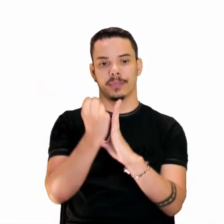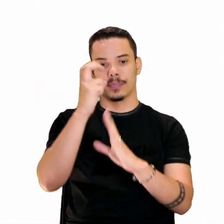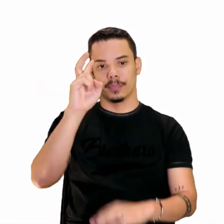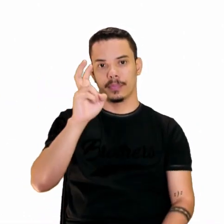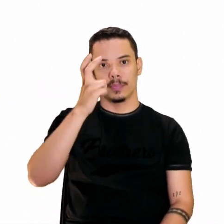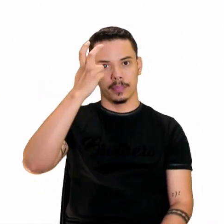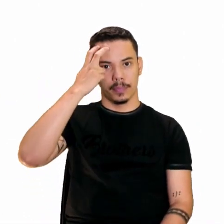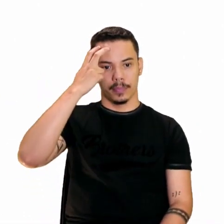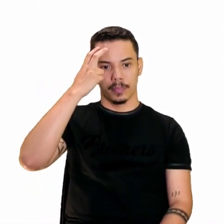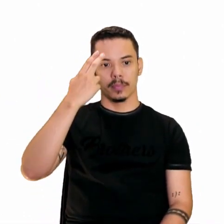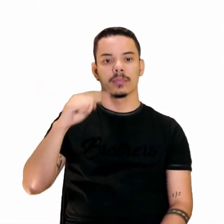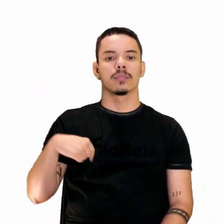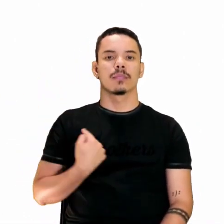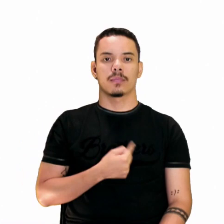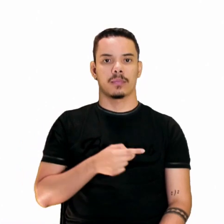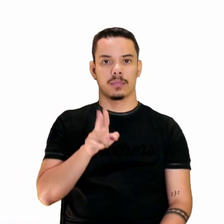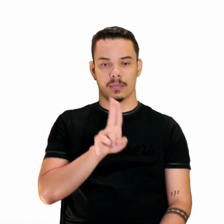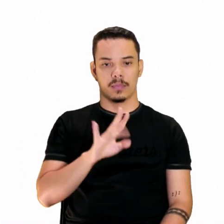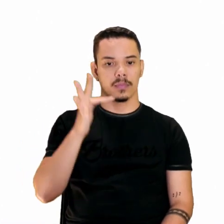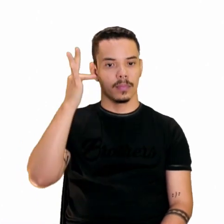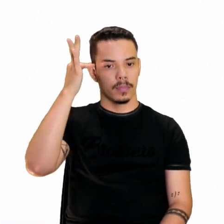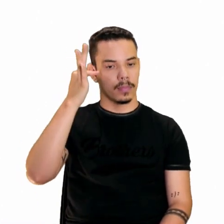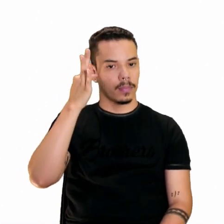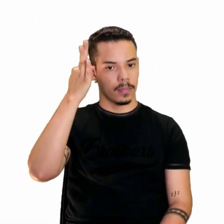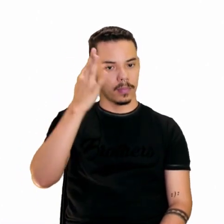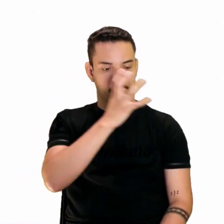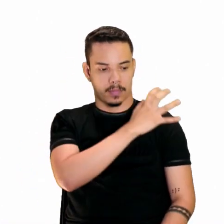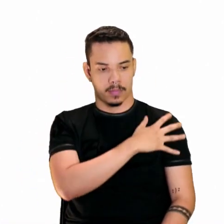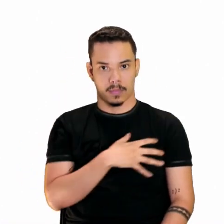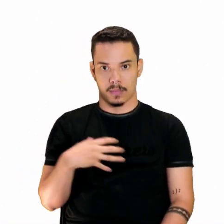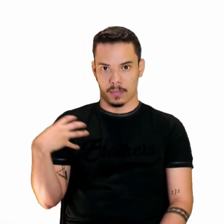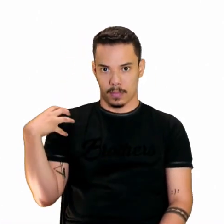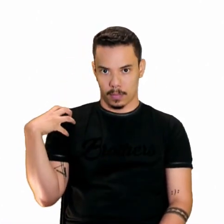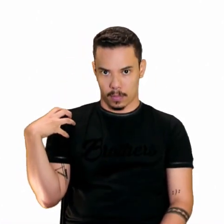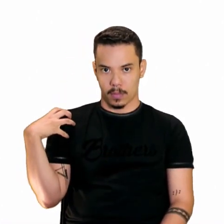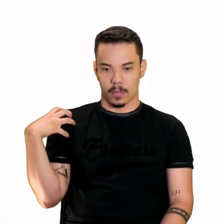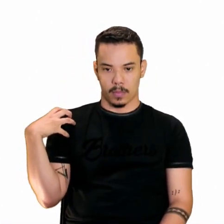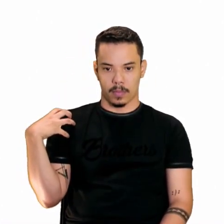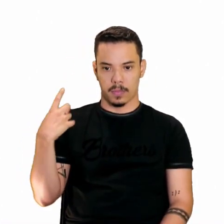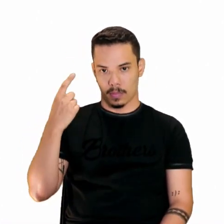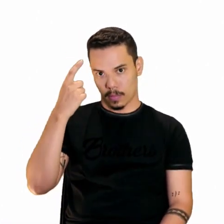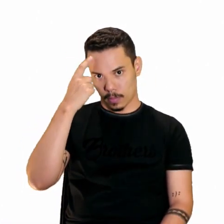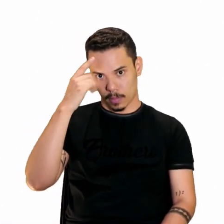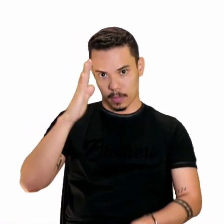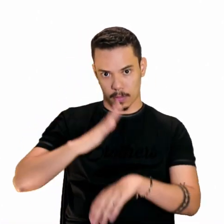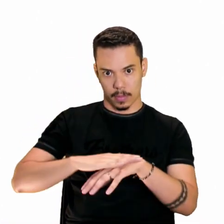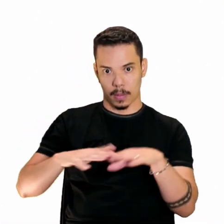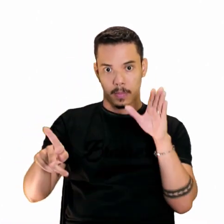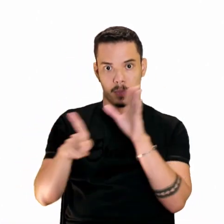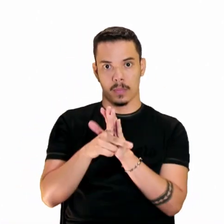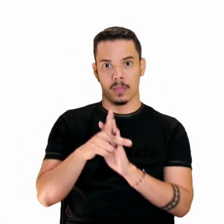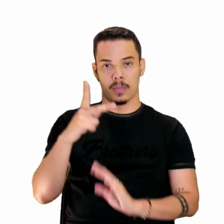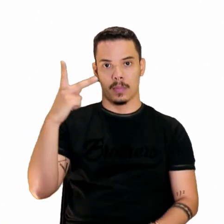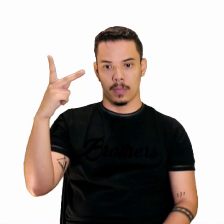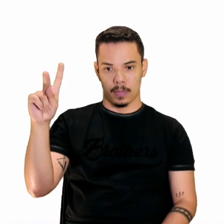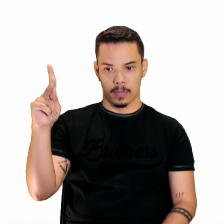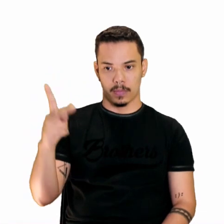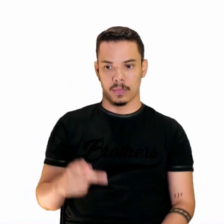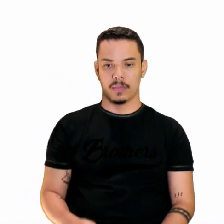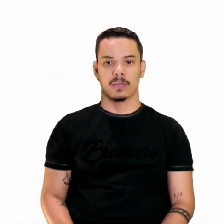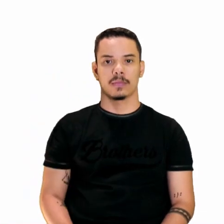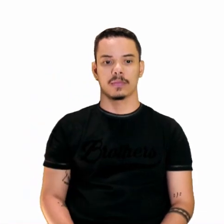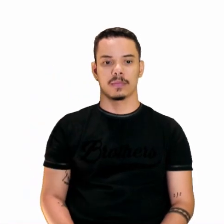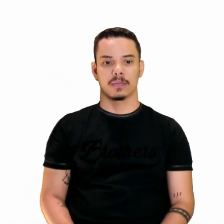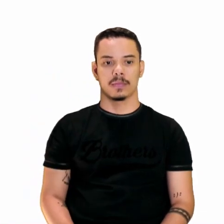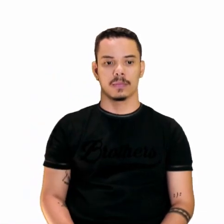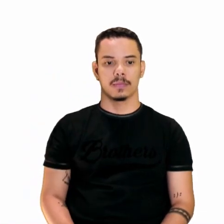E aí, nós utilizamos a epígrafe do filósofo Aristóteles. Ou seja, o pensamento de Aristóteles, né? E aí, olha